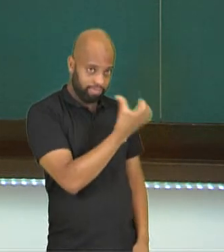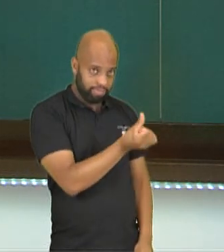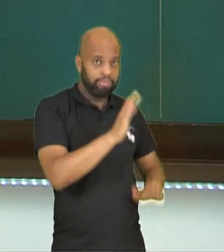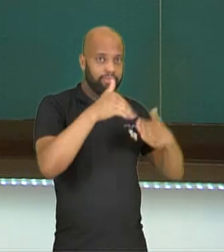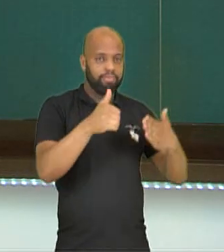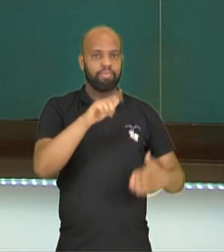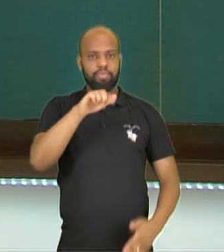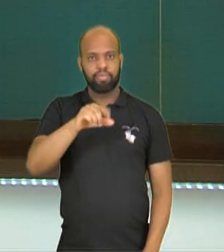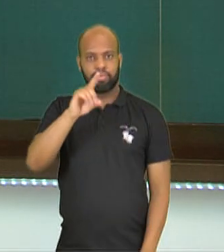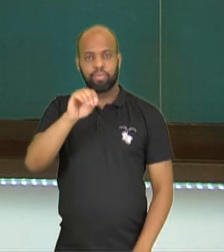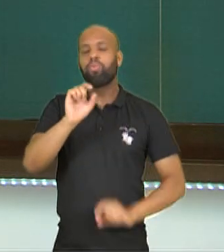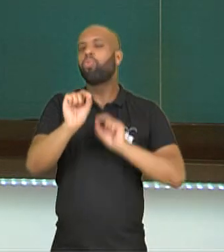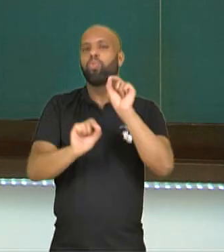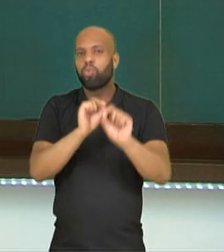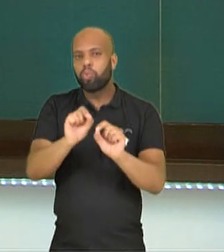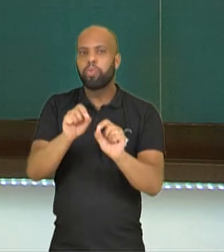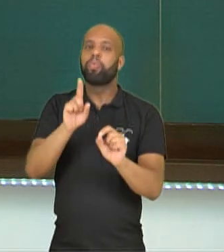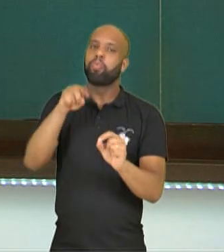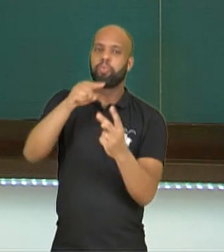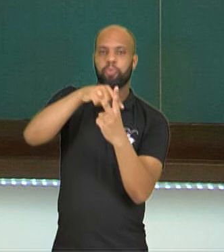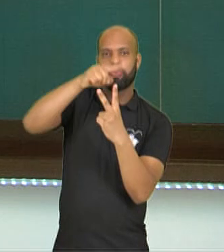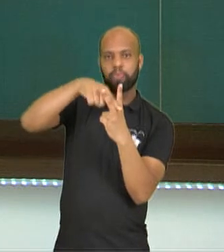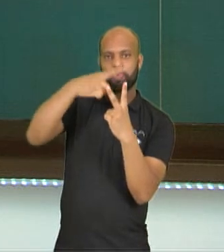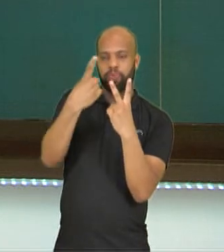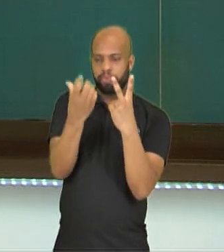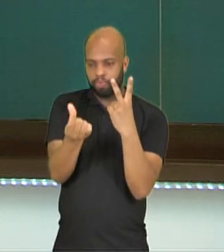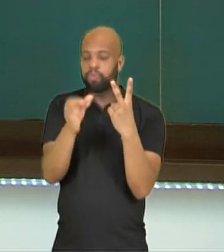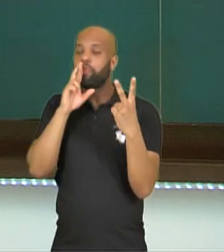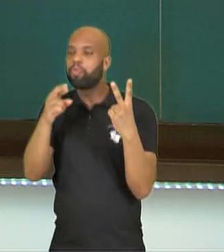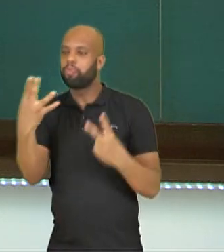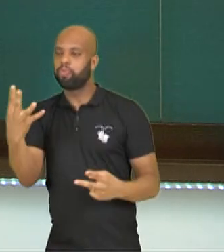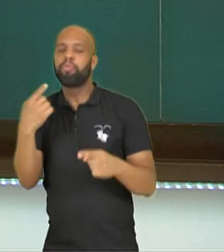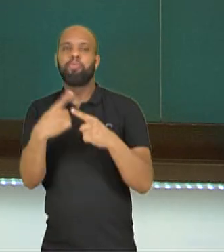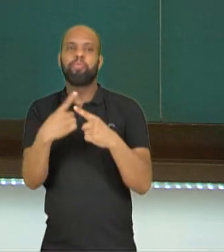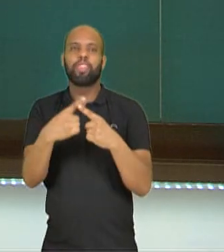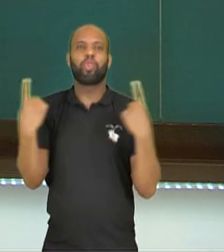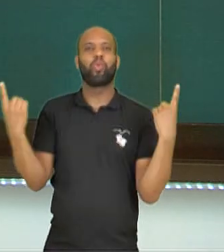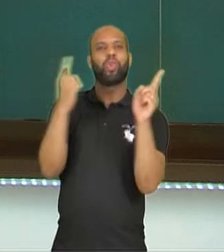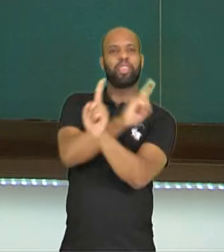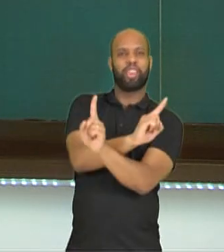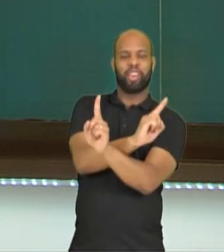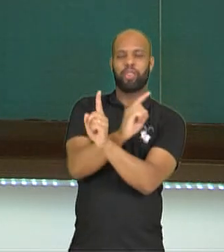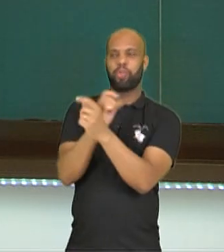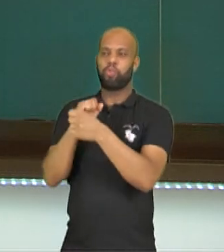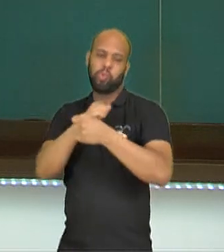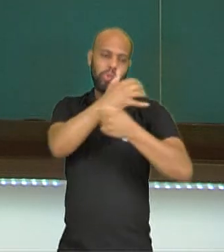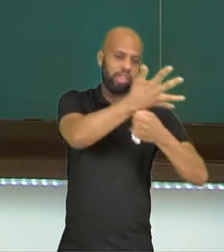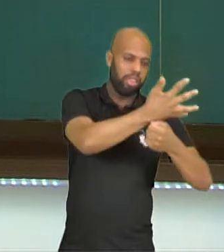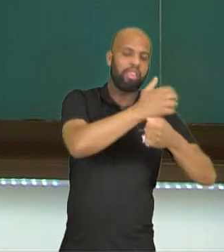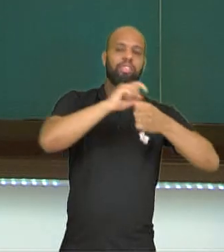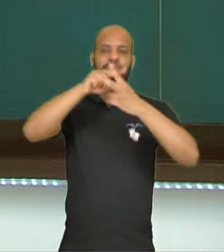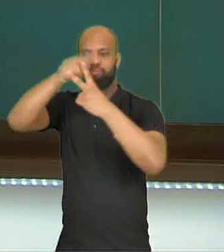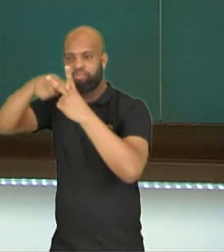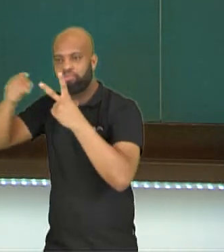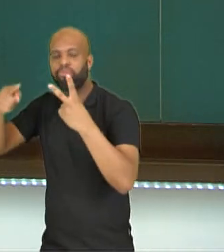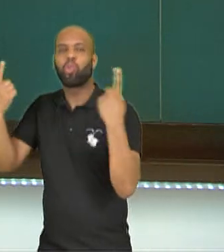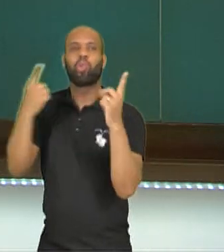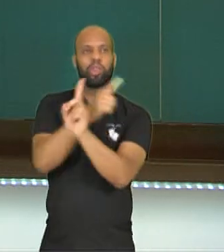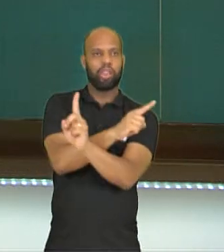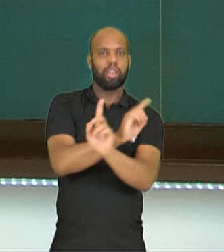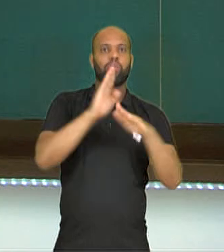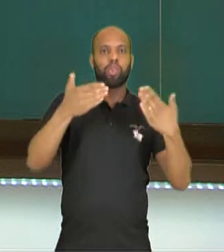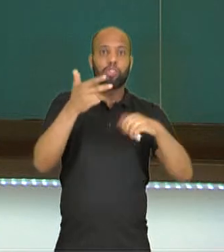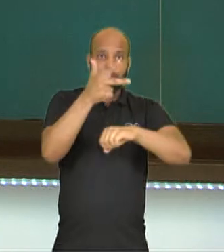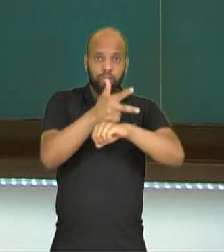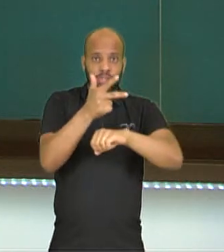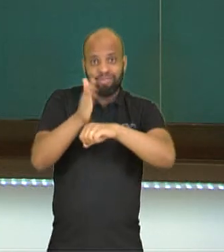quadrada de 16 é 4, ok? Porque uma é o inverso da outra, ok? Então